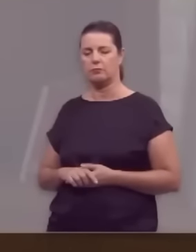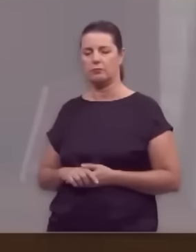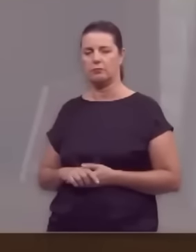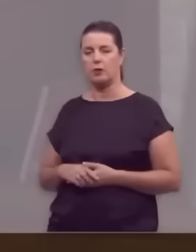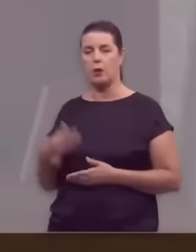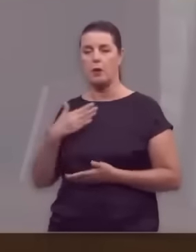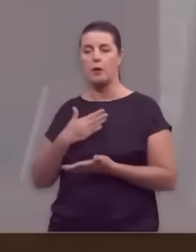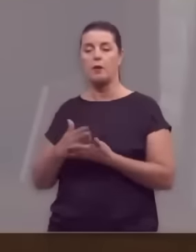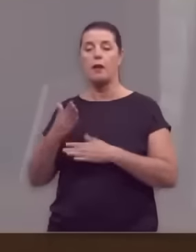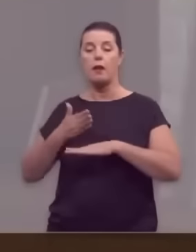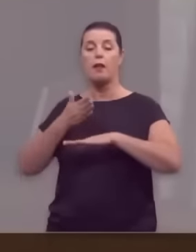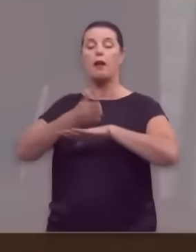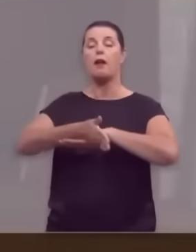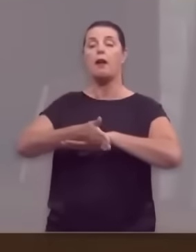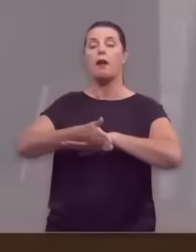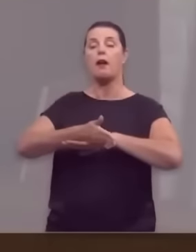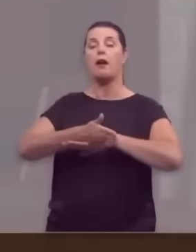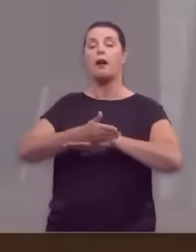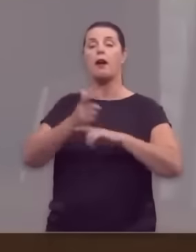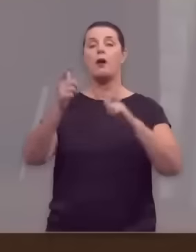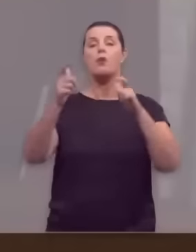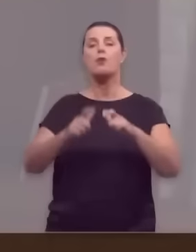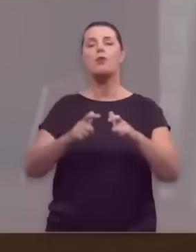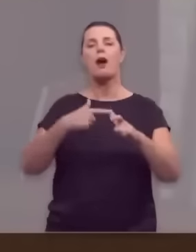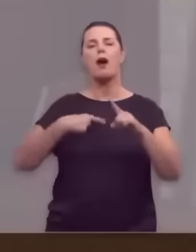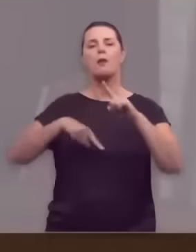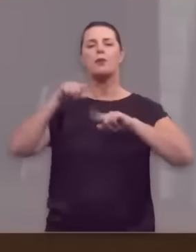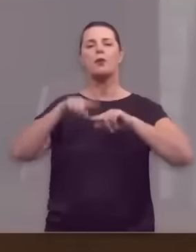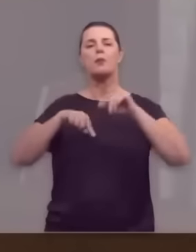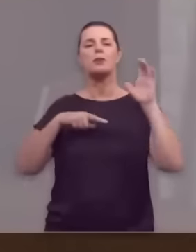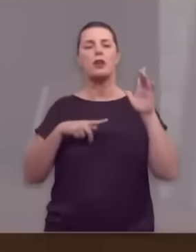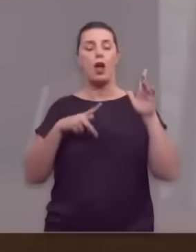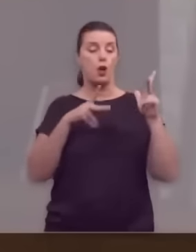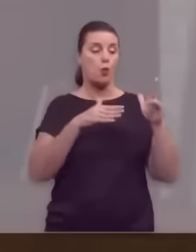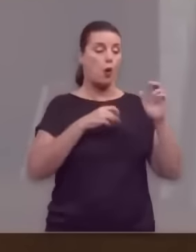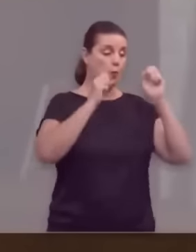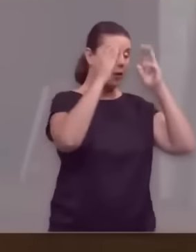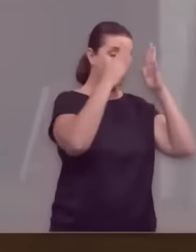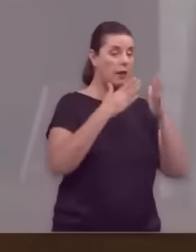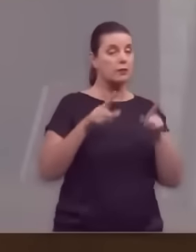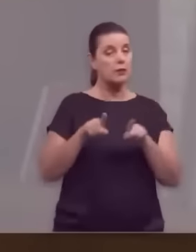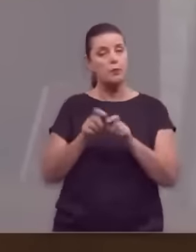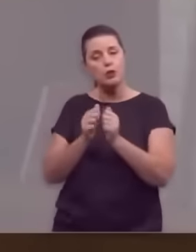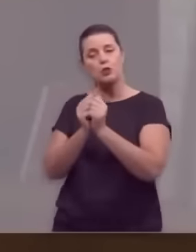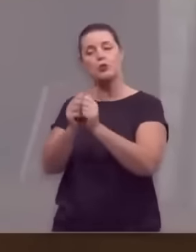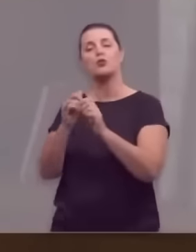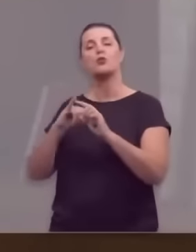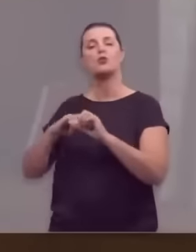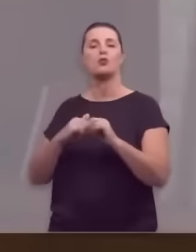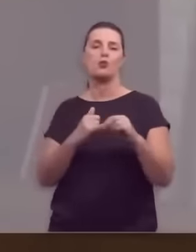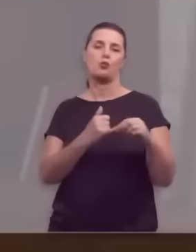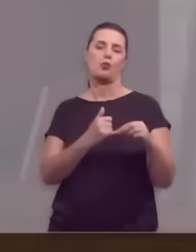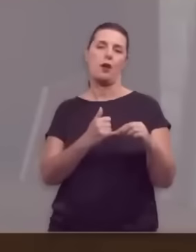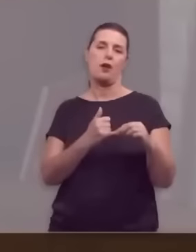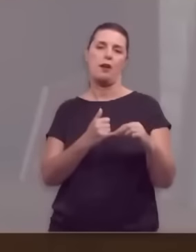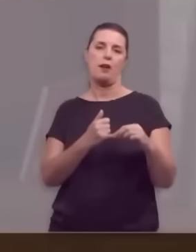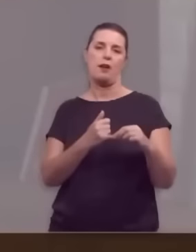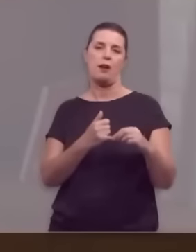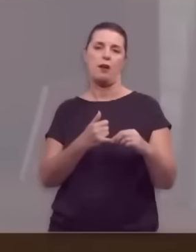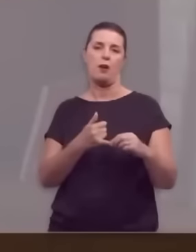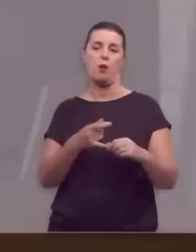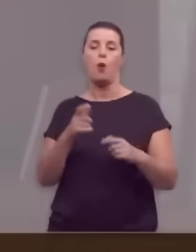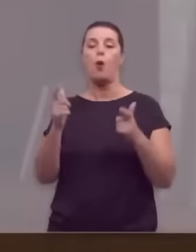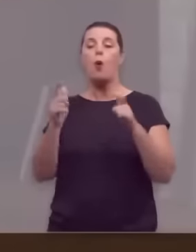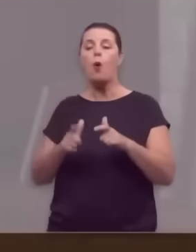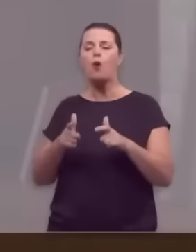E introduz este povo na terra que eu prometi. Assim como eu fui com Moisés, eu serei contigo. Onde